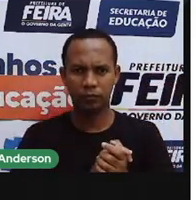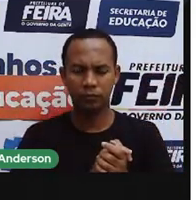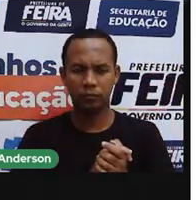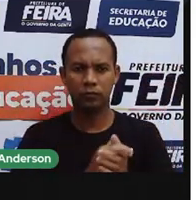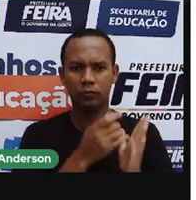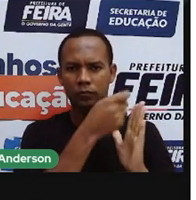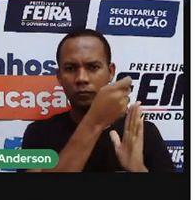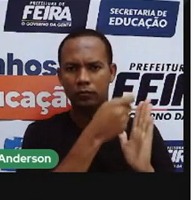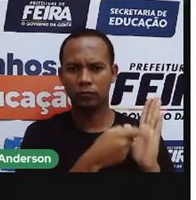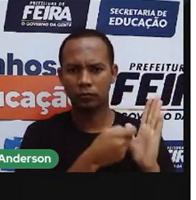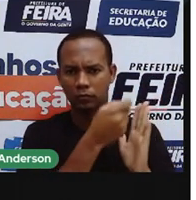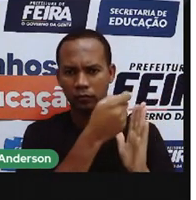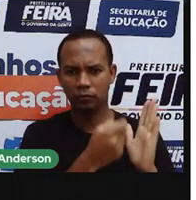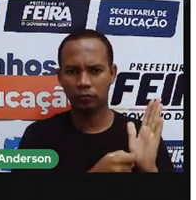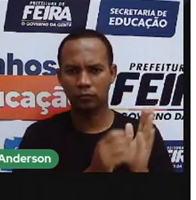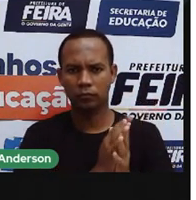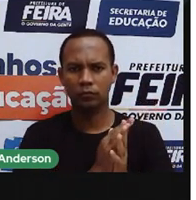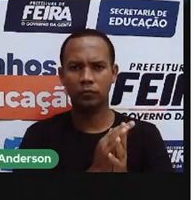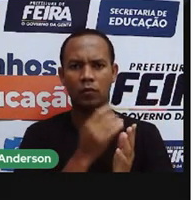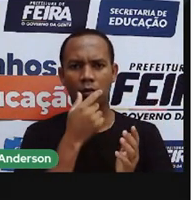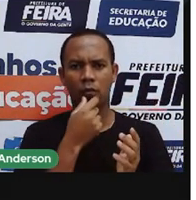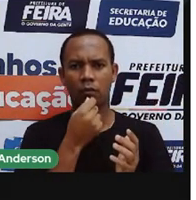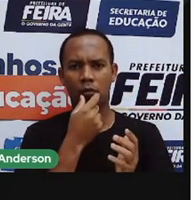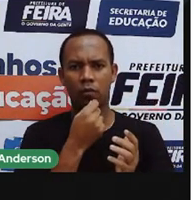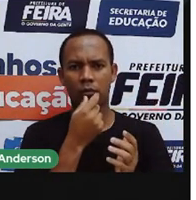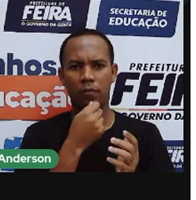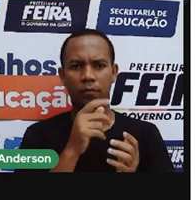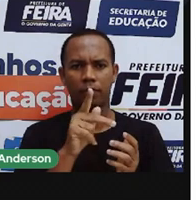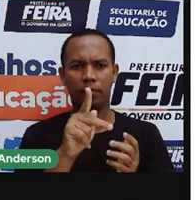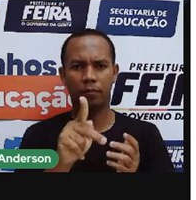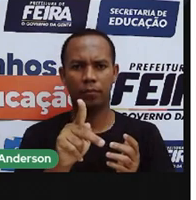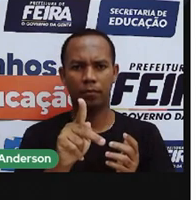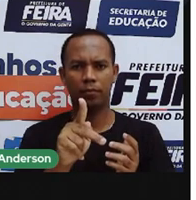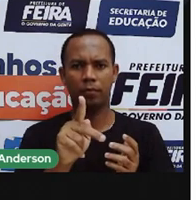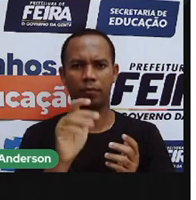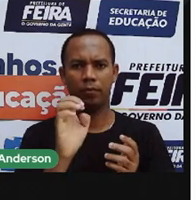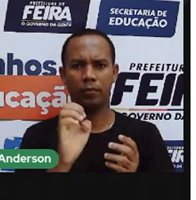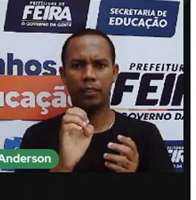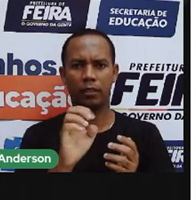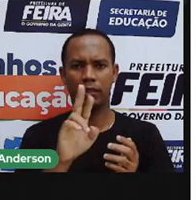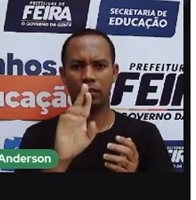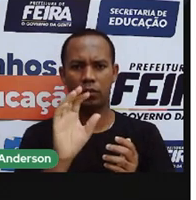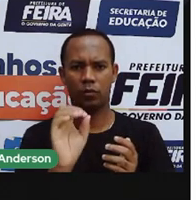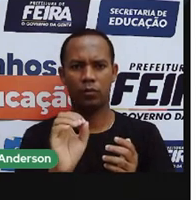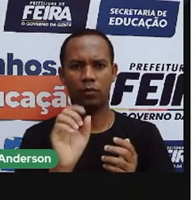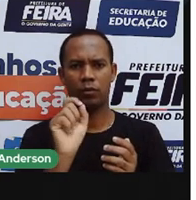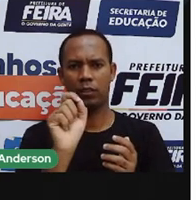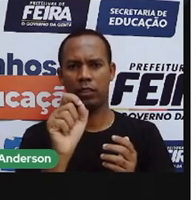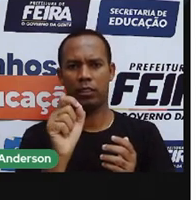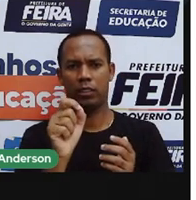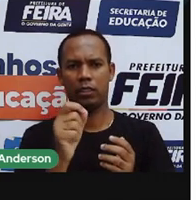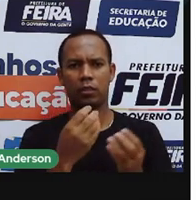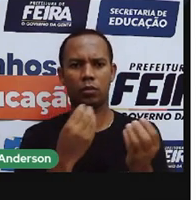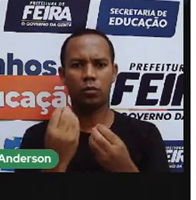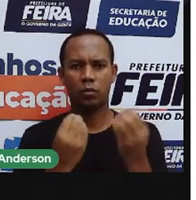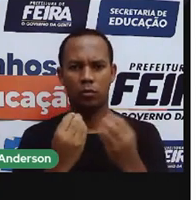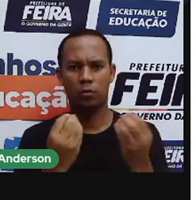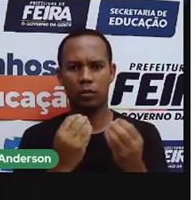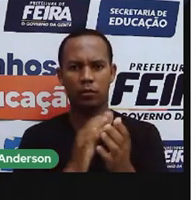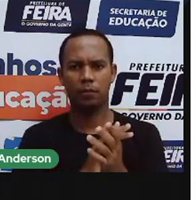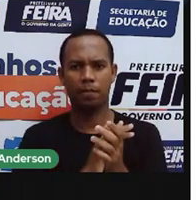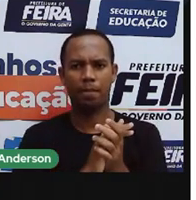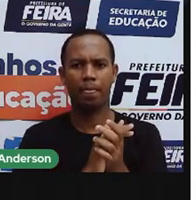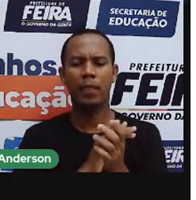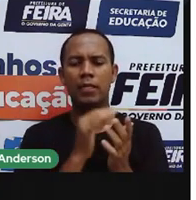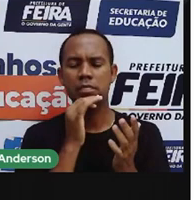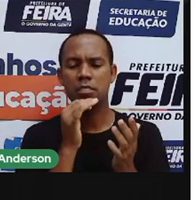relatando tudo o que acontece. Caminha, né, para os íntimos, para nós, para mim, para você, para a Ana, são Caminha, que Perubais de Caminha,